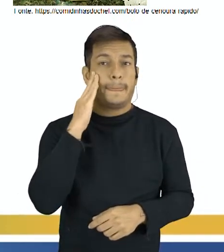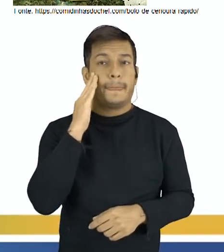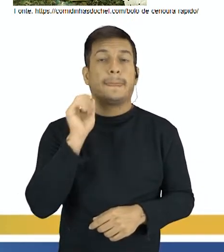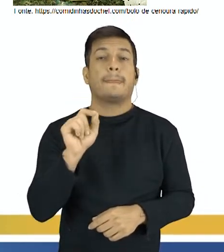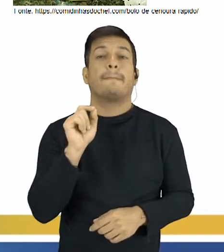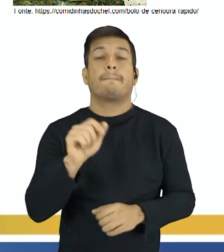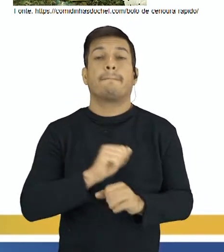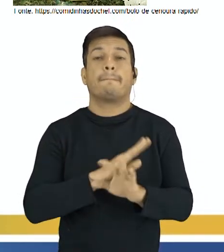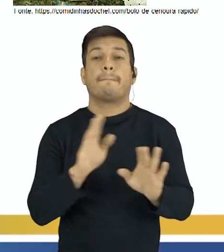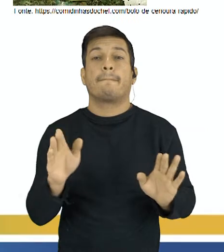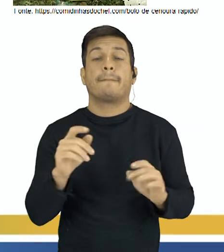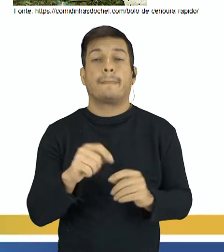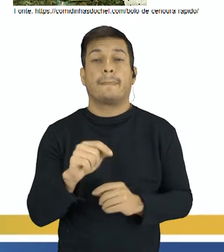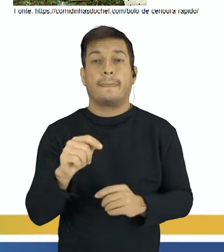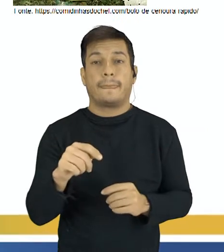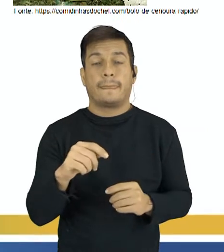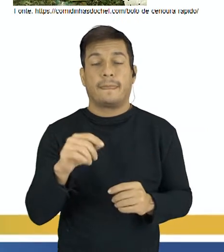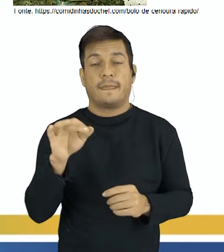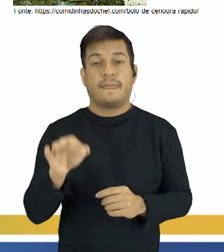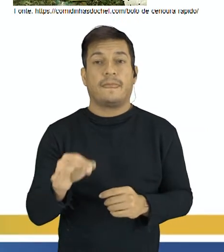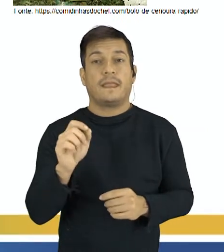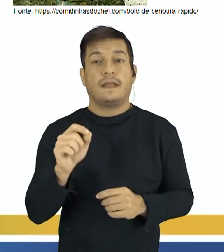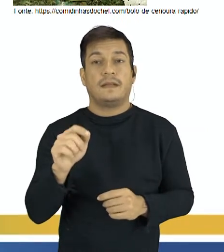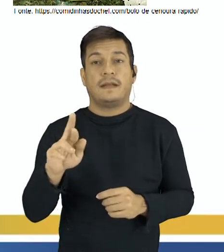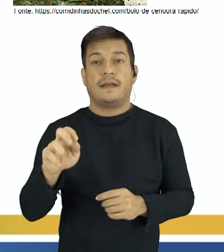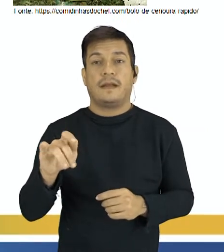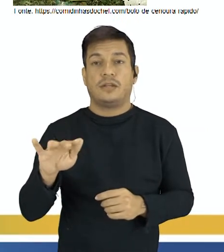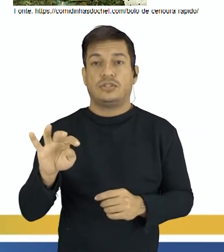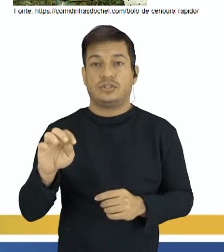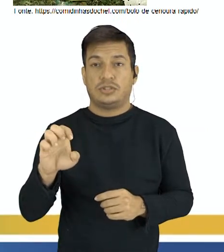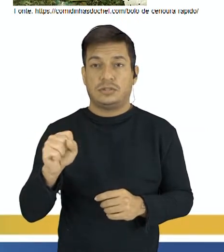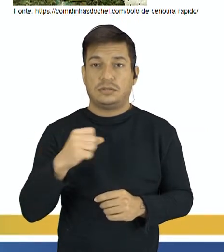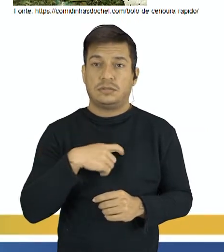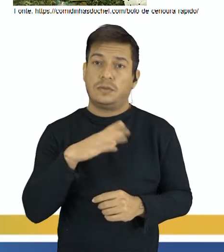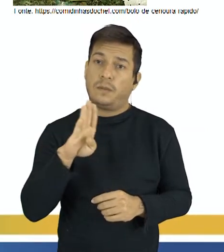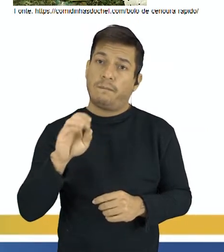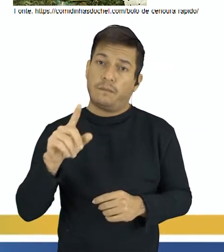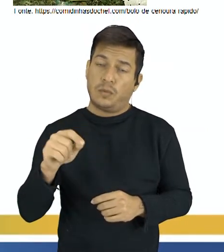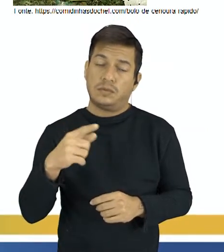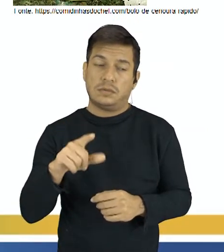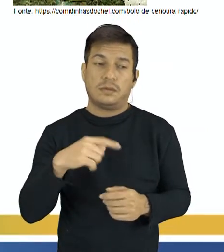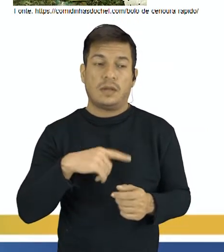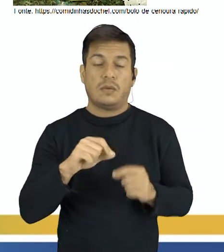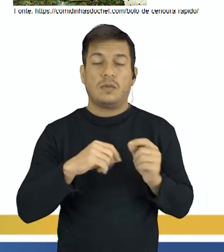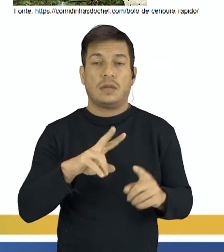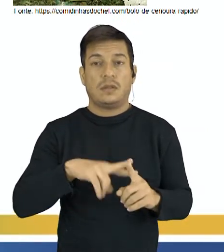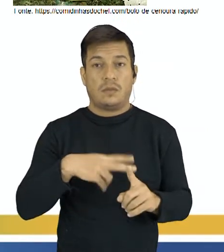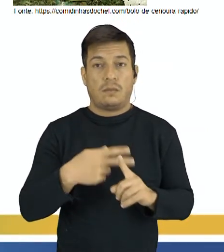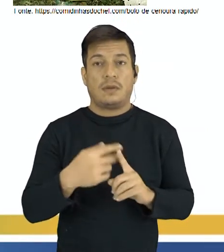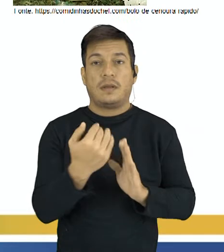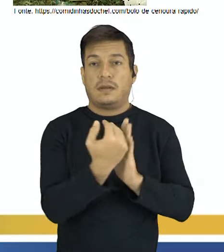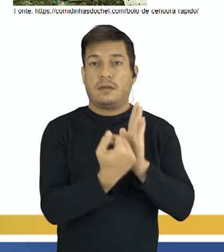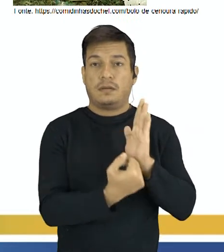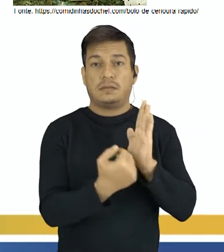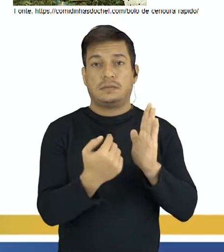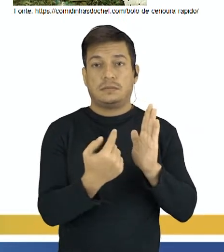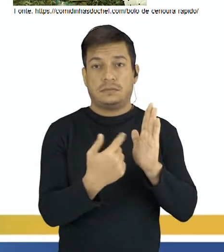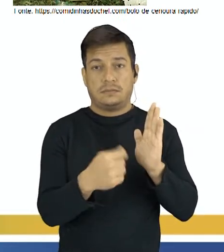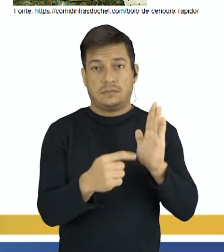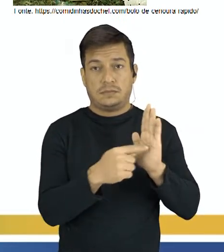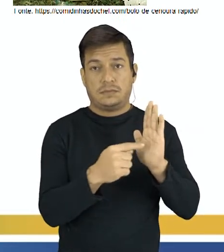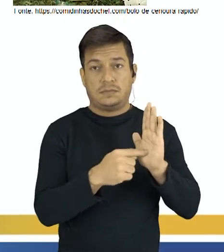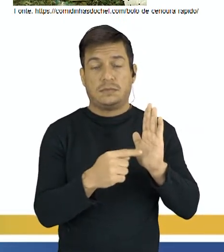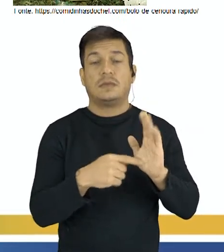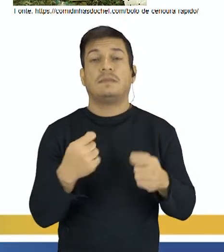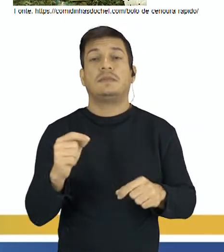proporção correta entre os reagentes. Eu dei como exemplo do bolo, se você quer dobrar a receita, você tem que dobrar